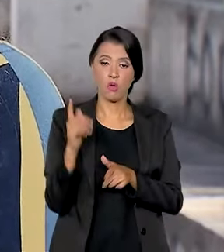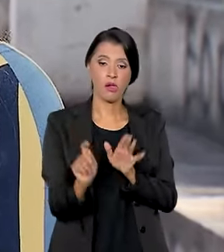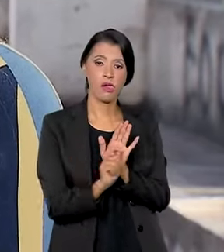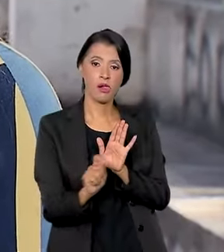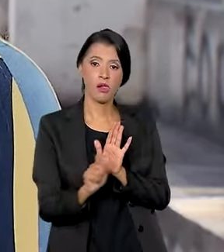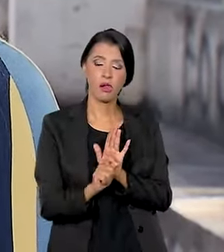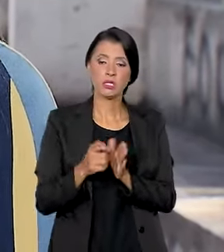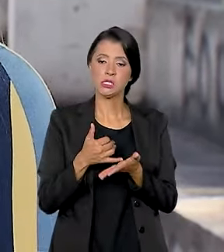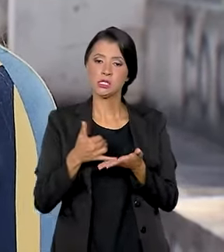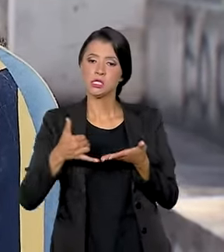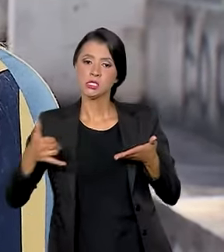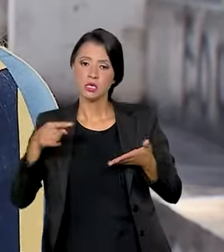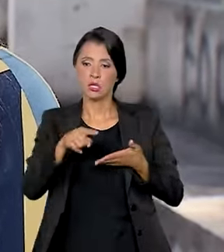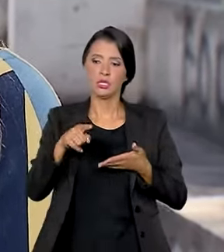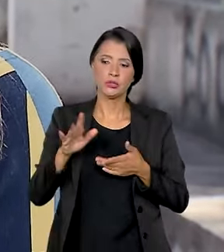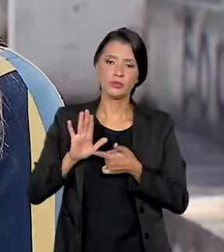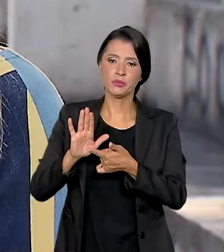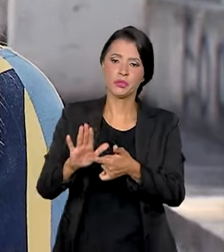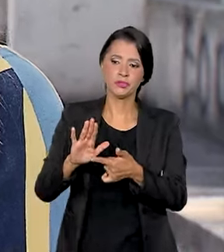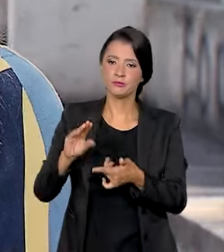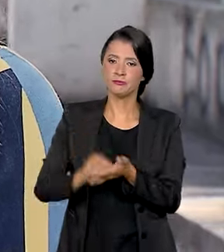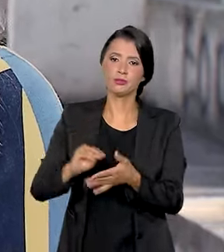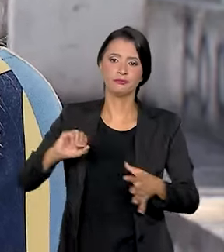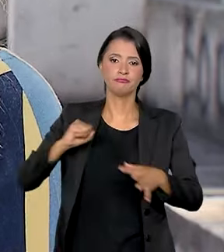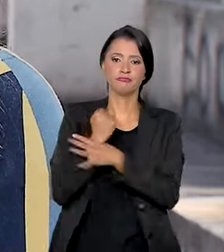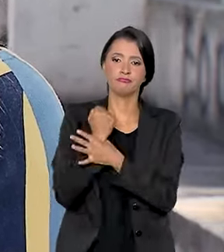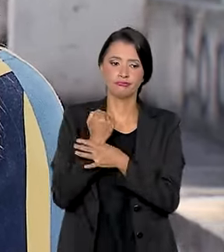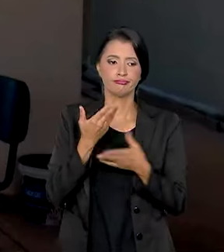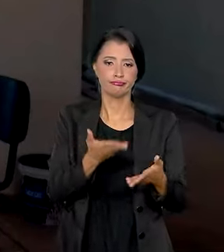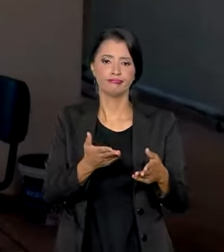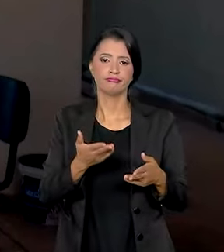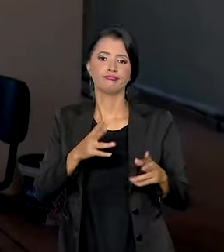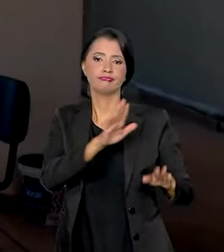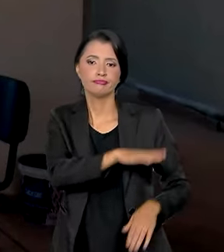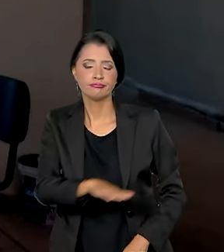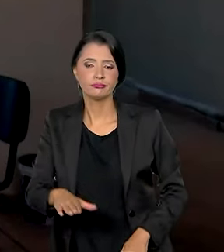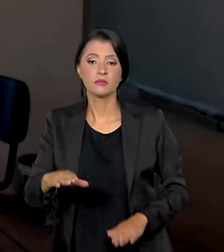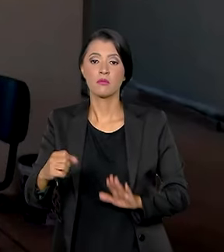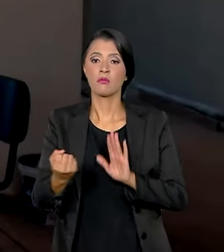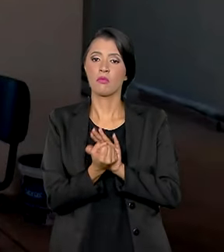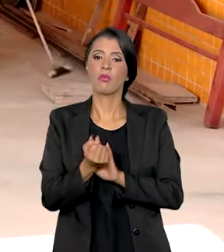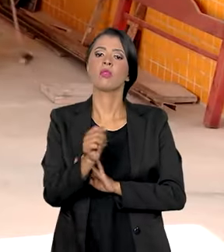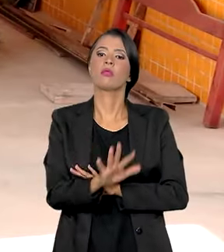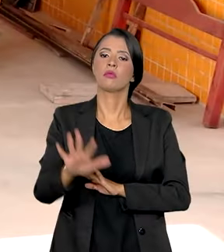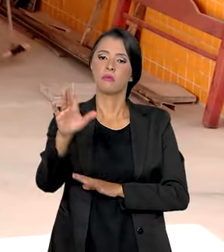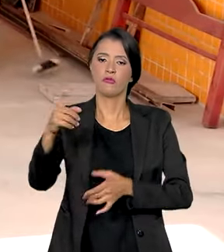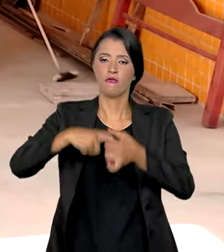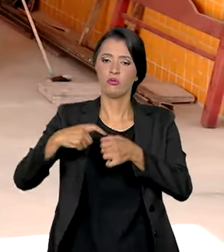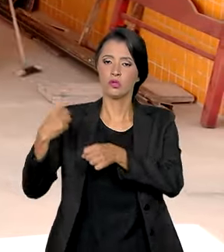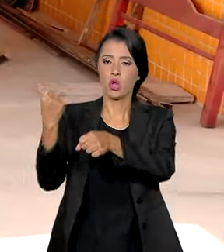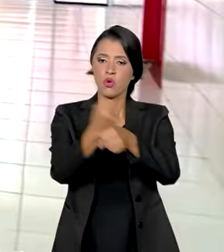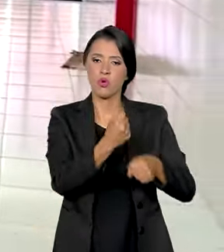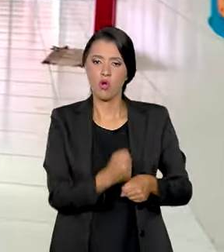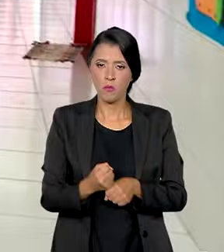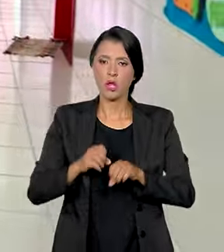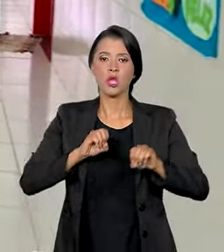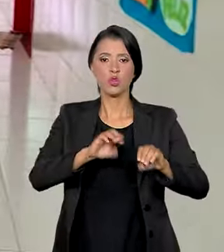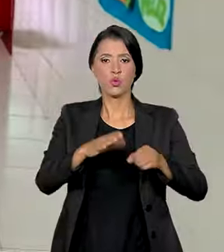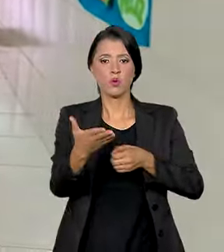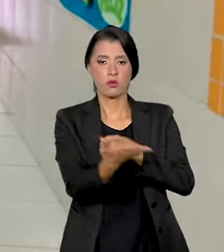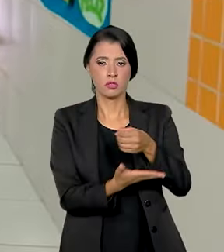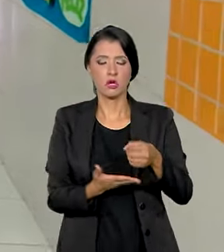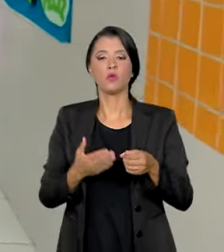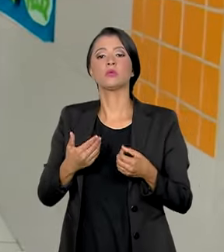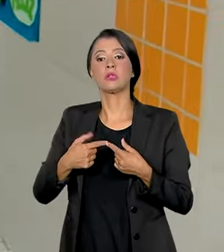usuários de droga. Isso reflete na segurança das nossas crianças. O Pacto Nacional pela Retomada de Obras da Educação